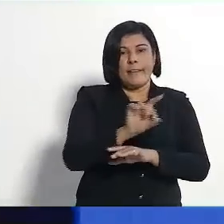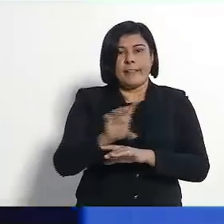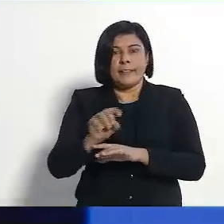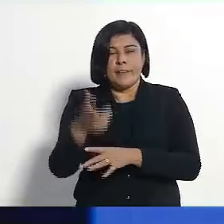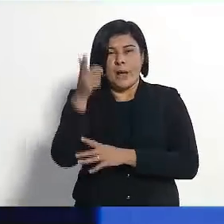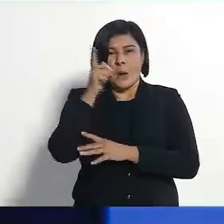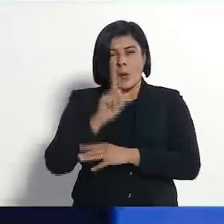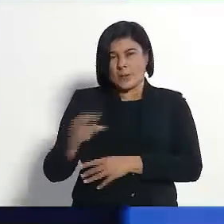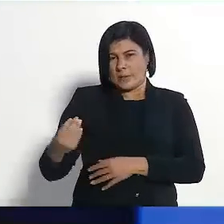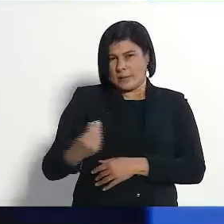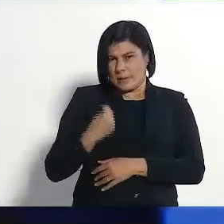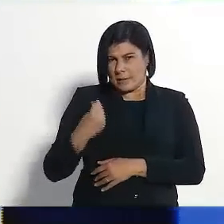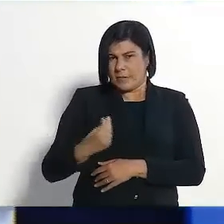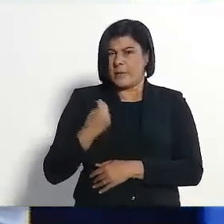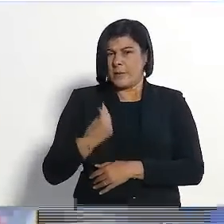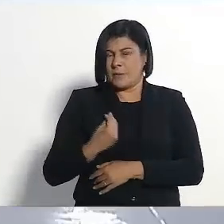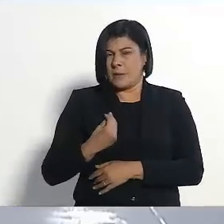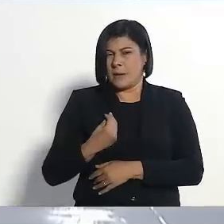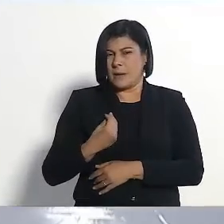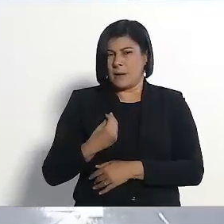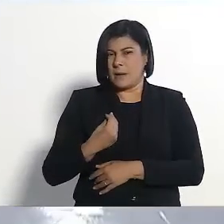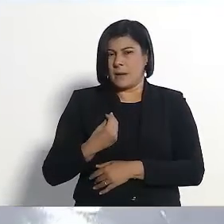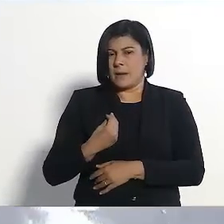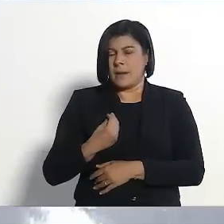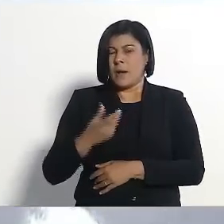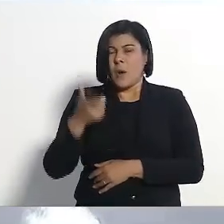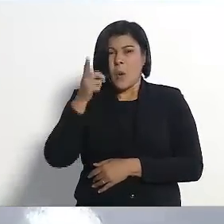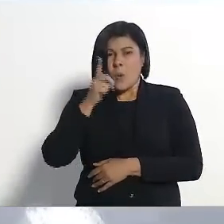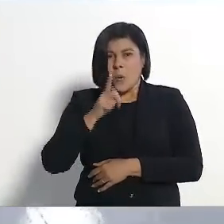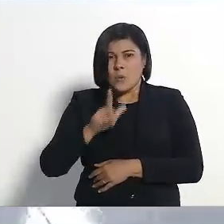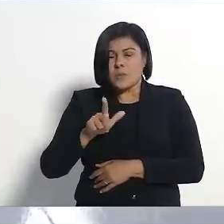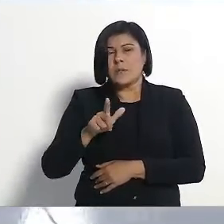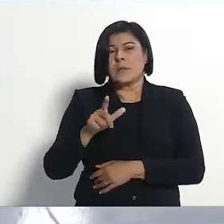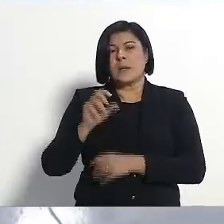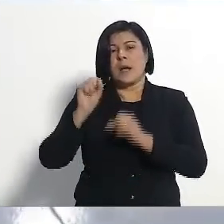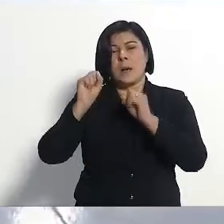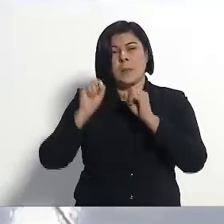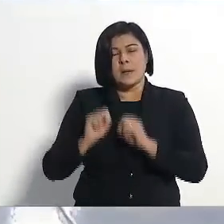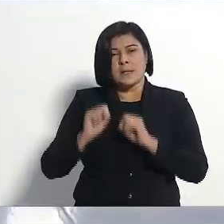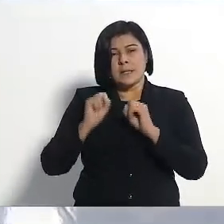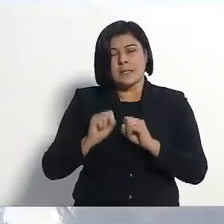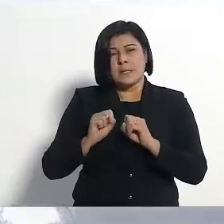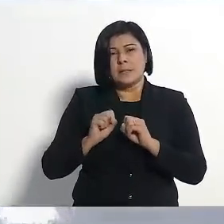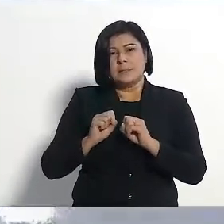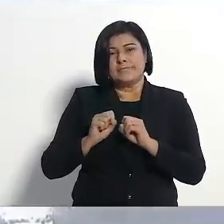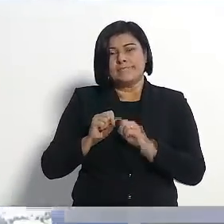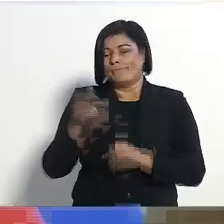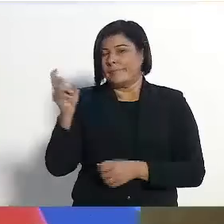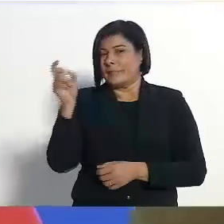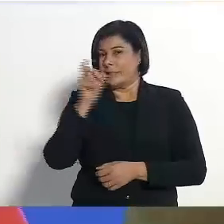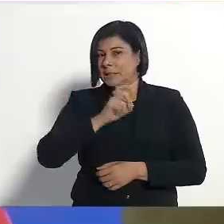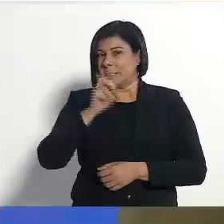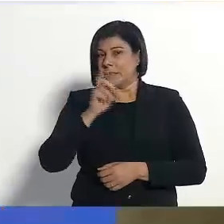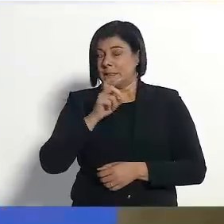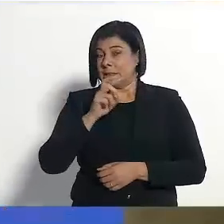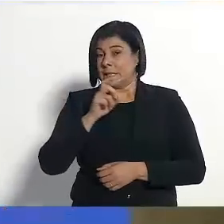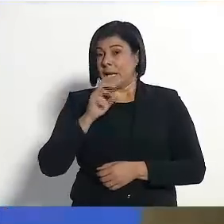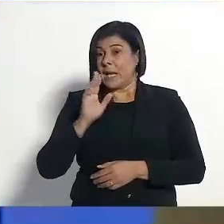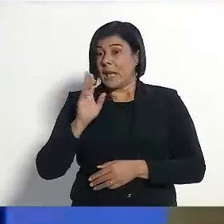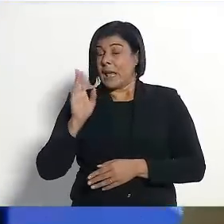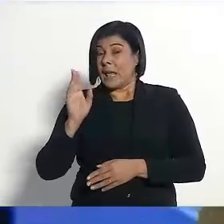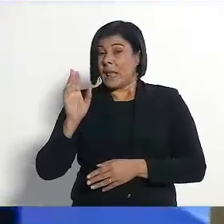viver de forma para suprir as suas necessidades. Isso é uma enganação. Você defender os